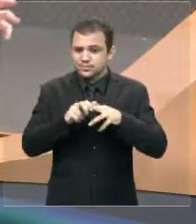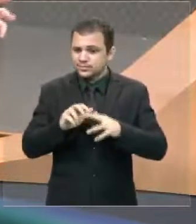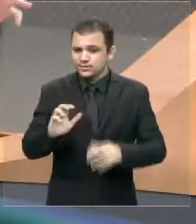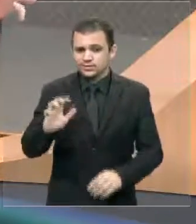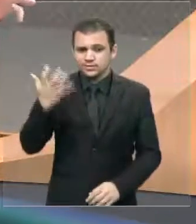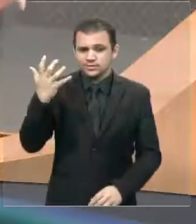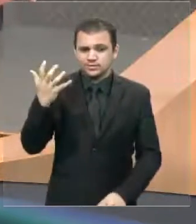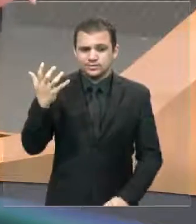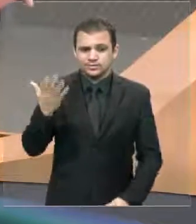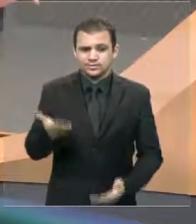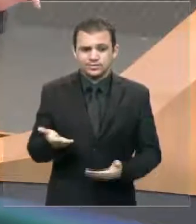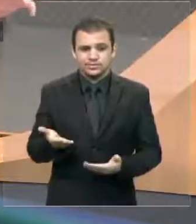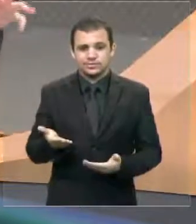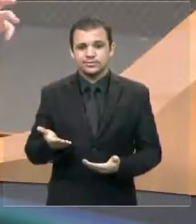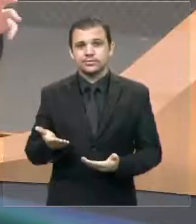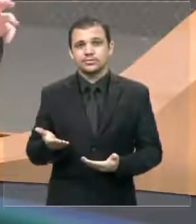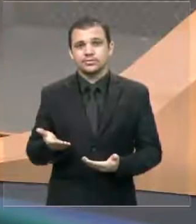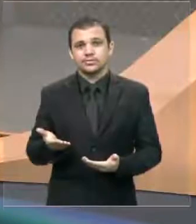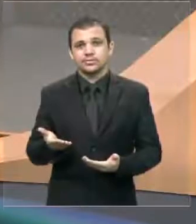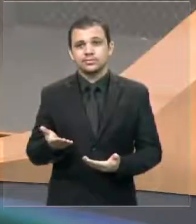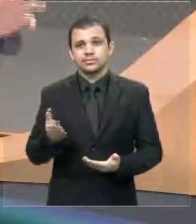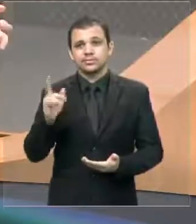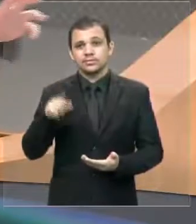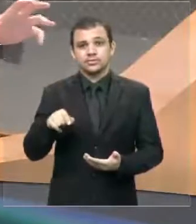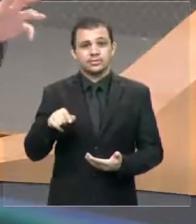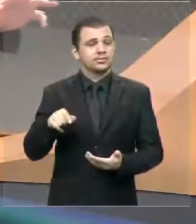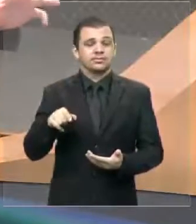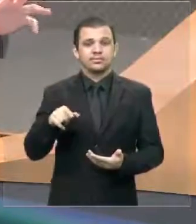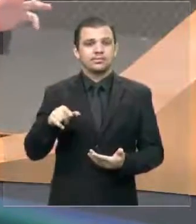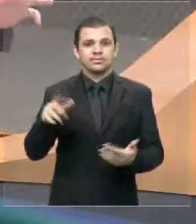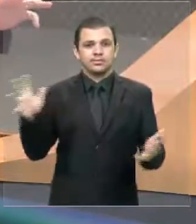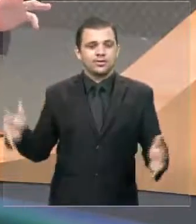aqui um verdadeiro furacão.